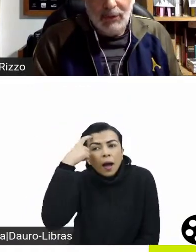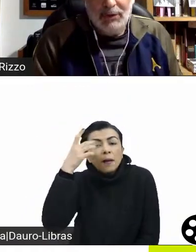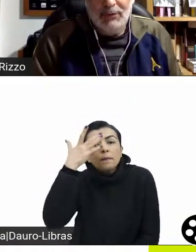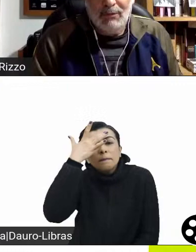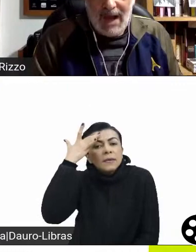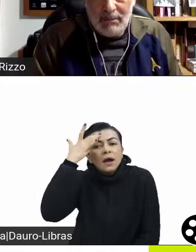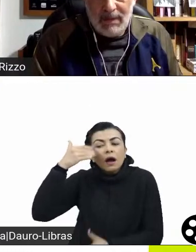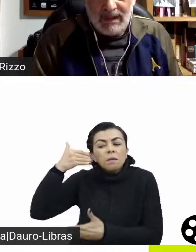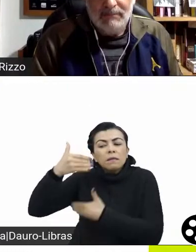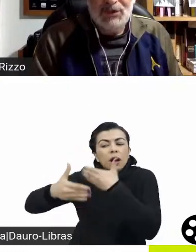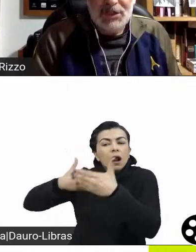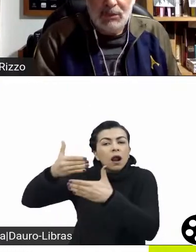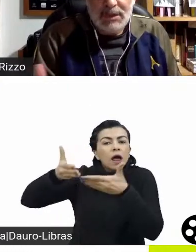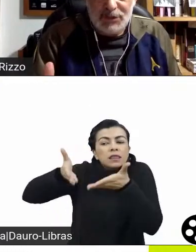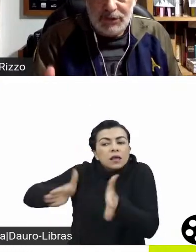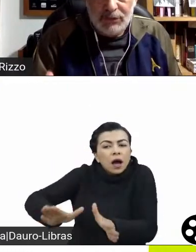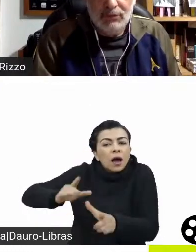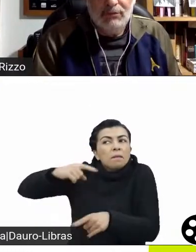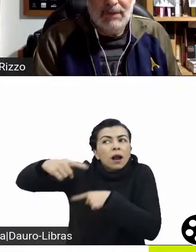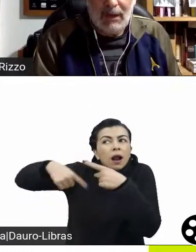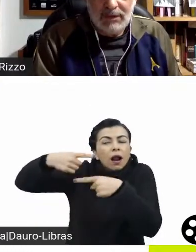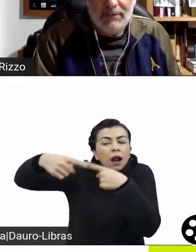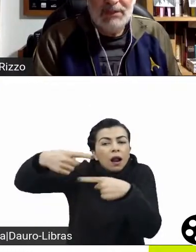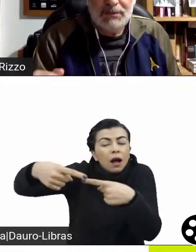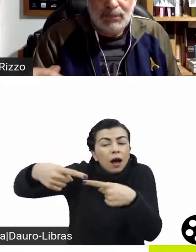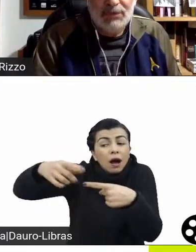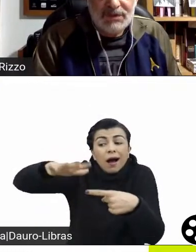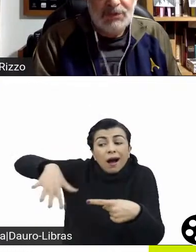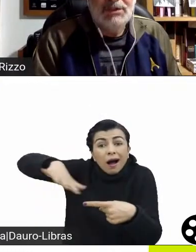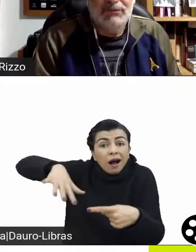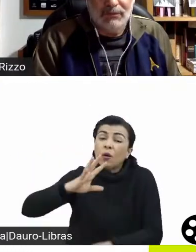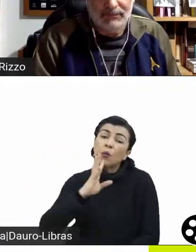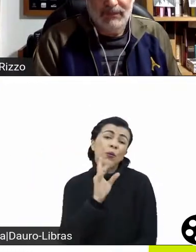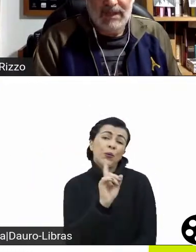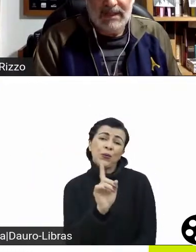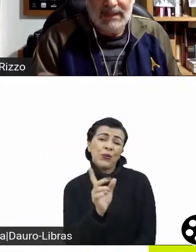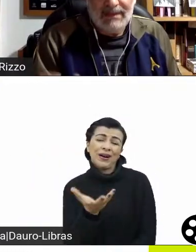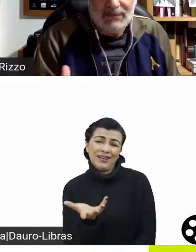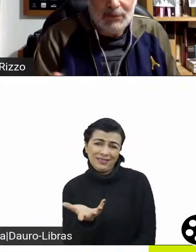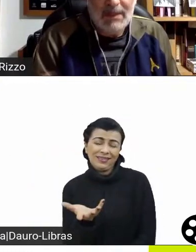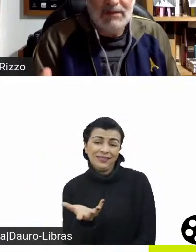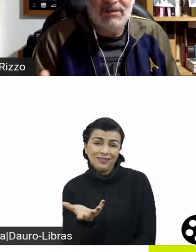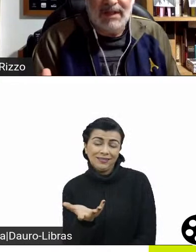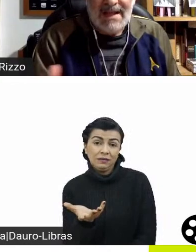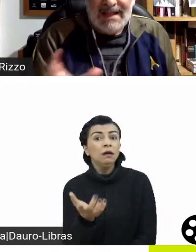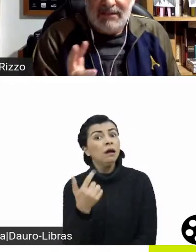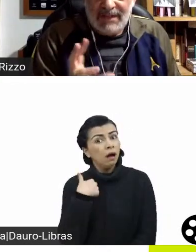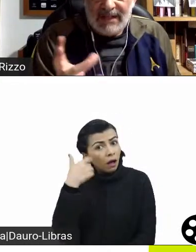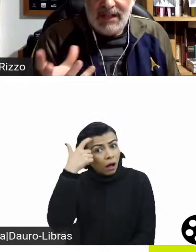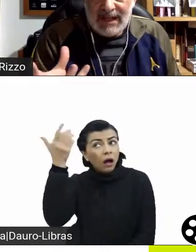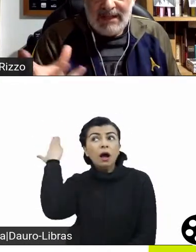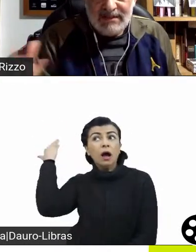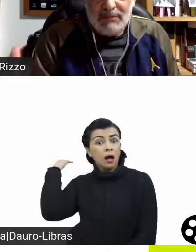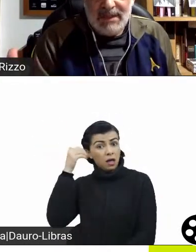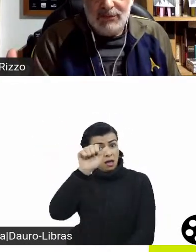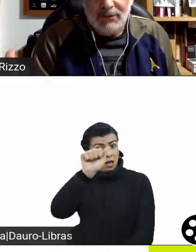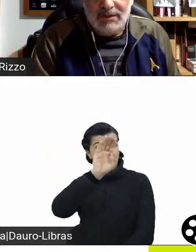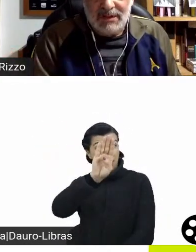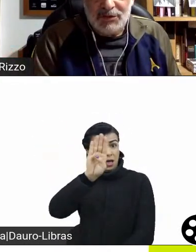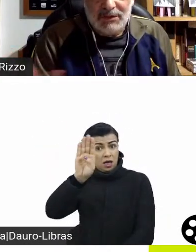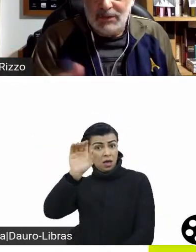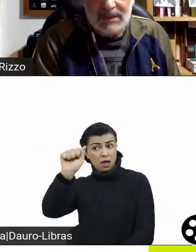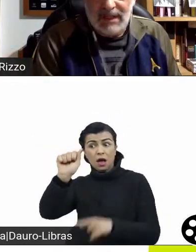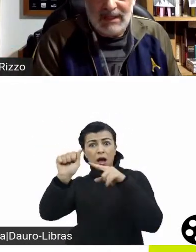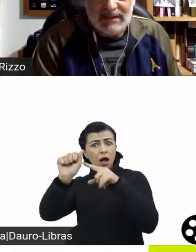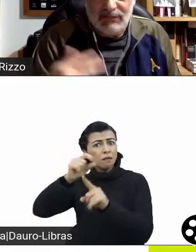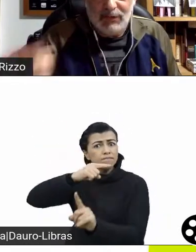repertório do ABBA tinha um registro altamente positivo. É isso que eu quero dizer. Na verdade aquelas amigas